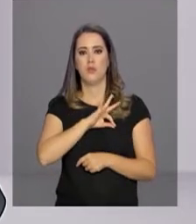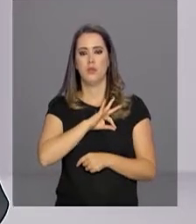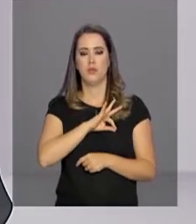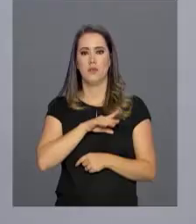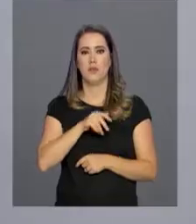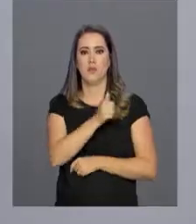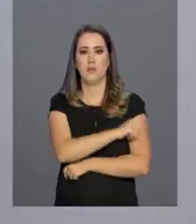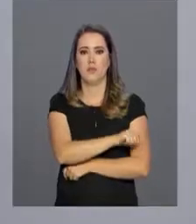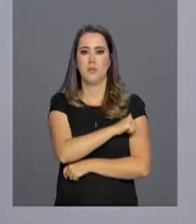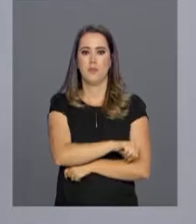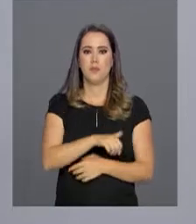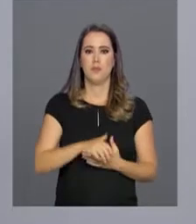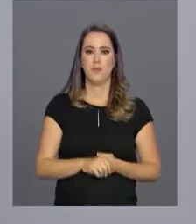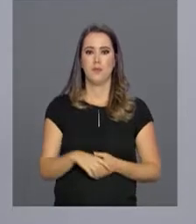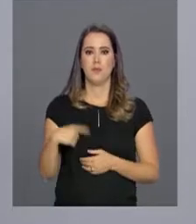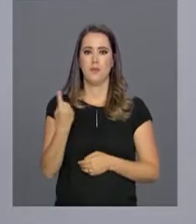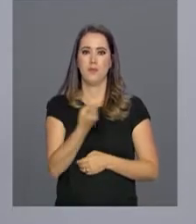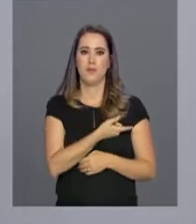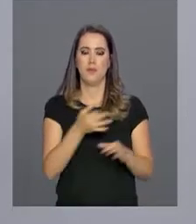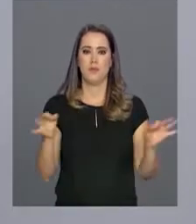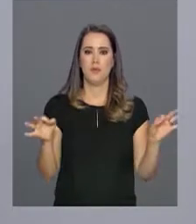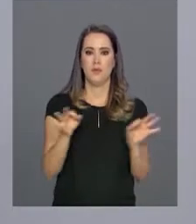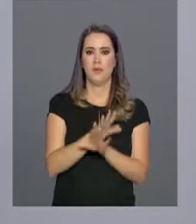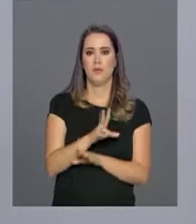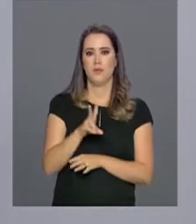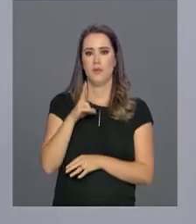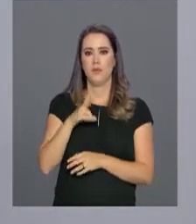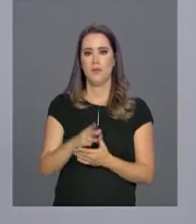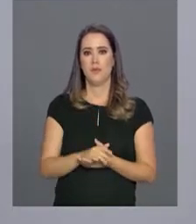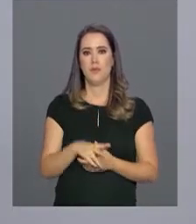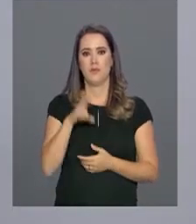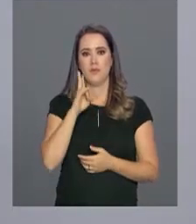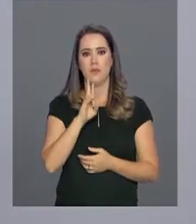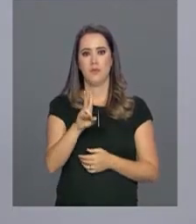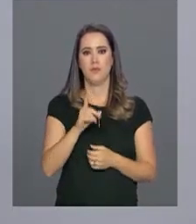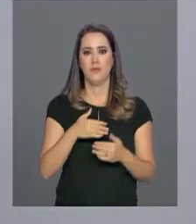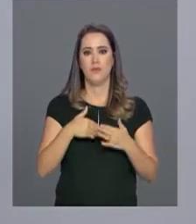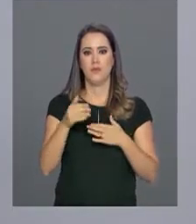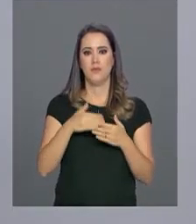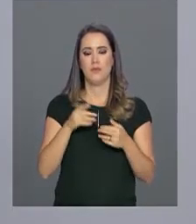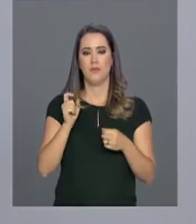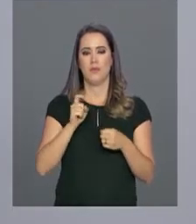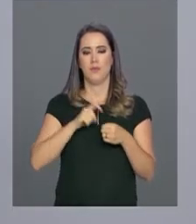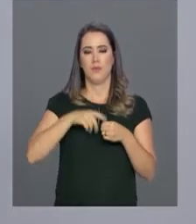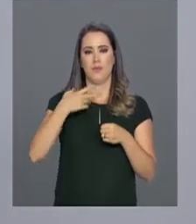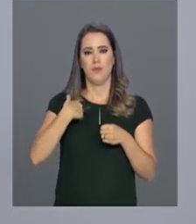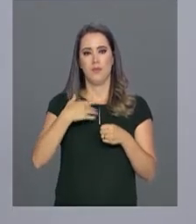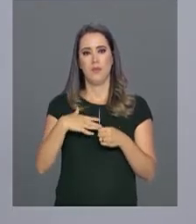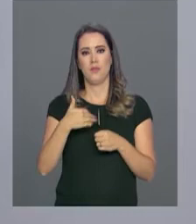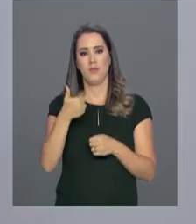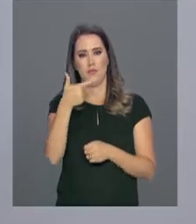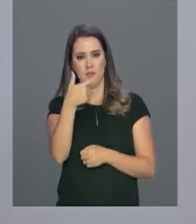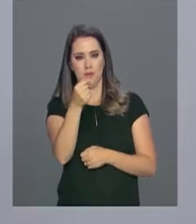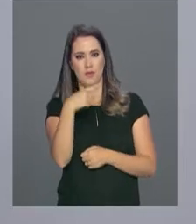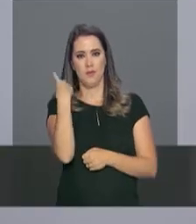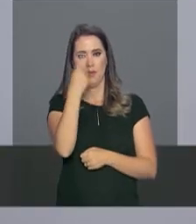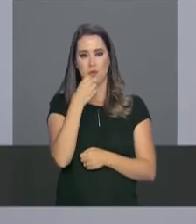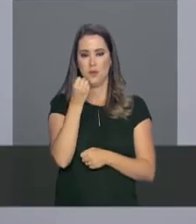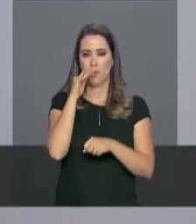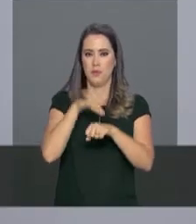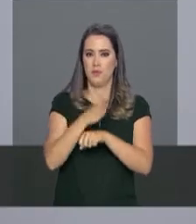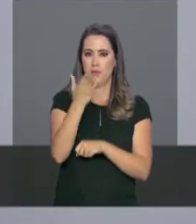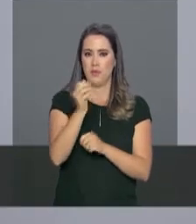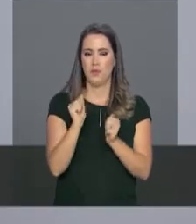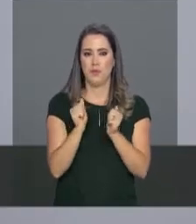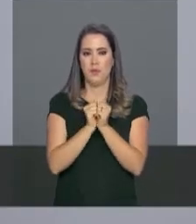de Janeiro. E nós ficamos por aqui. Você volta a acompanhar a nossa edição das 20 horas. Uma boa